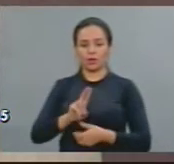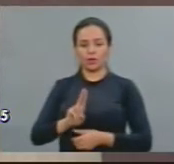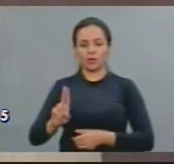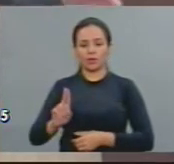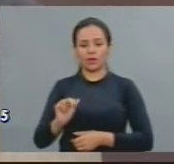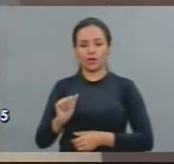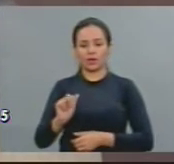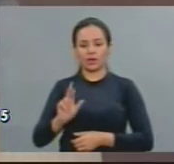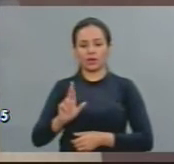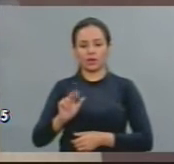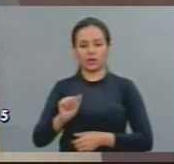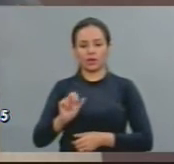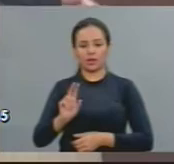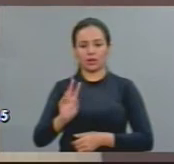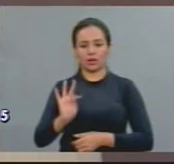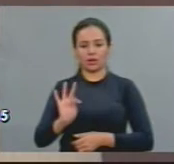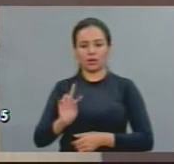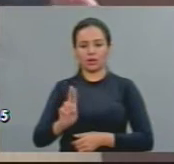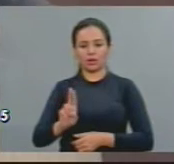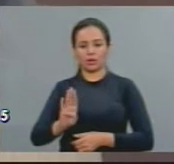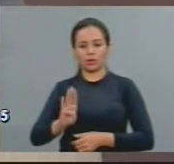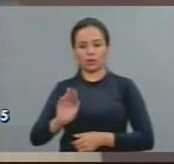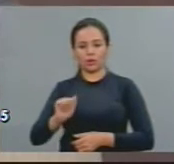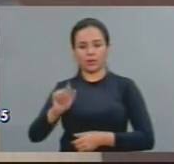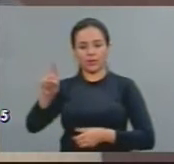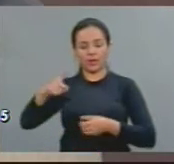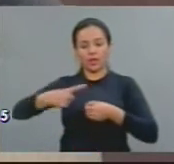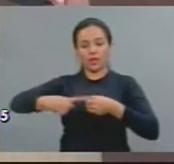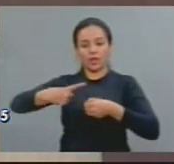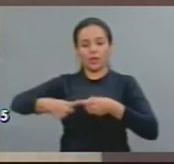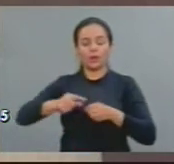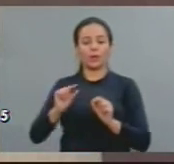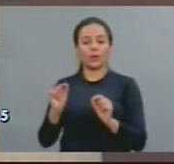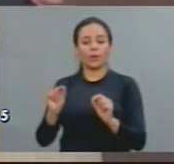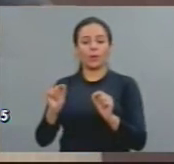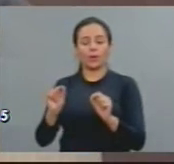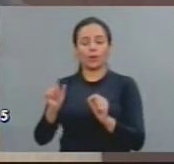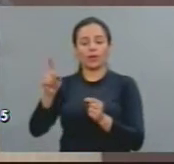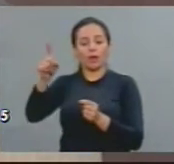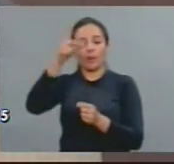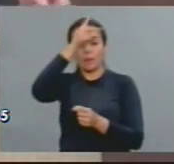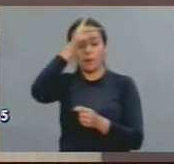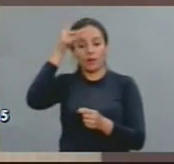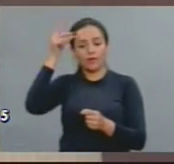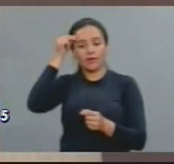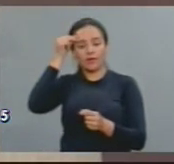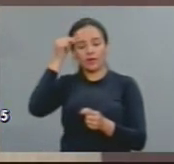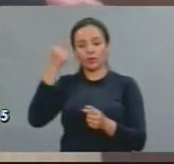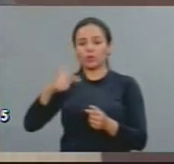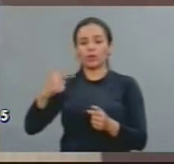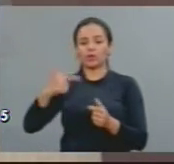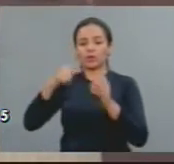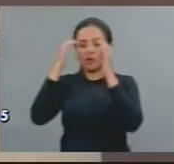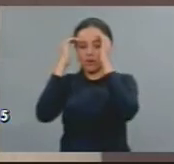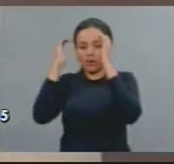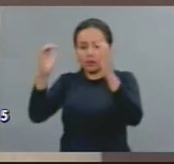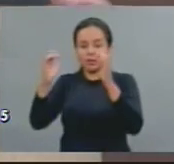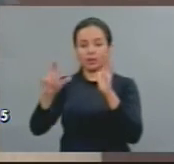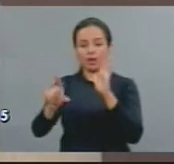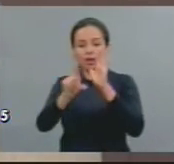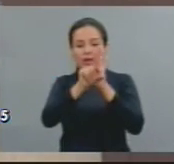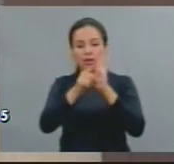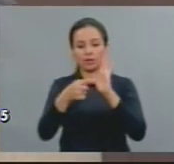é algo mais grave ainda, porque trata-se tão somente da reivindicação, do cumprimento da